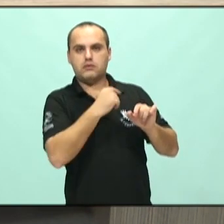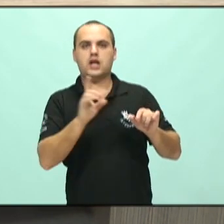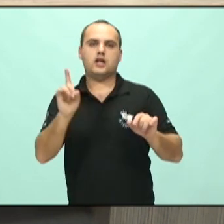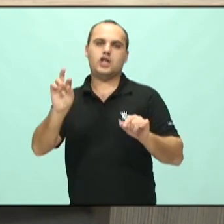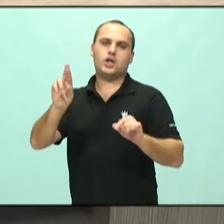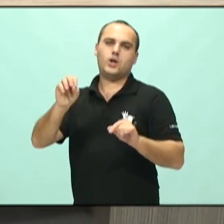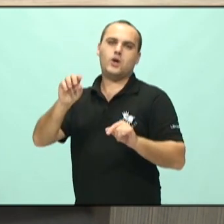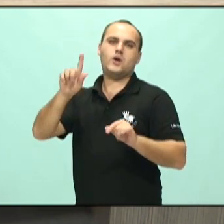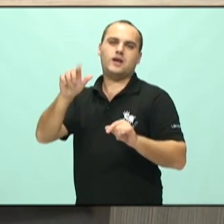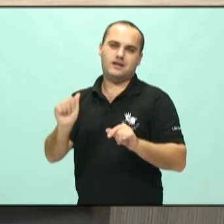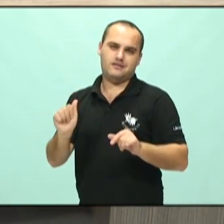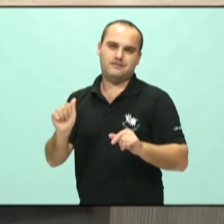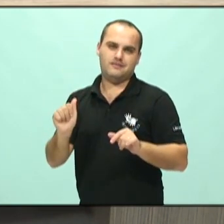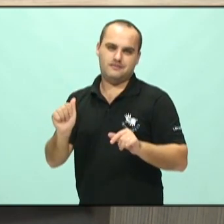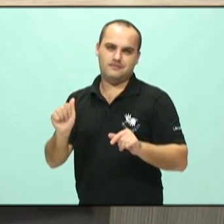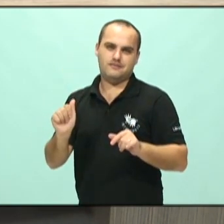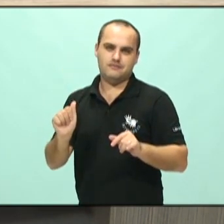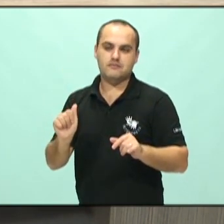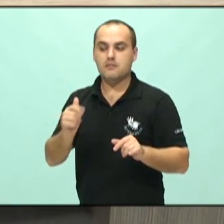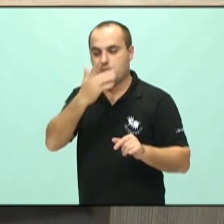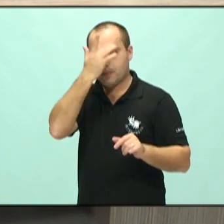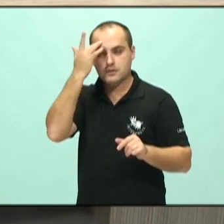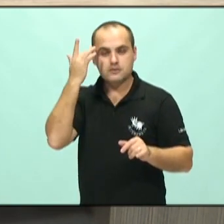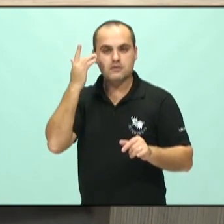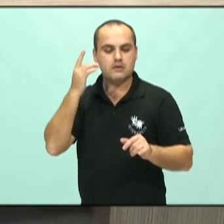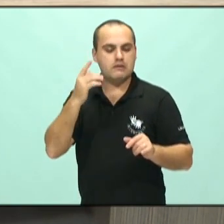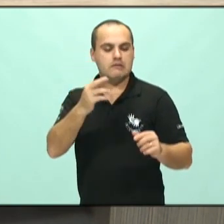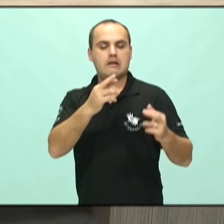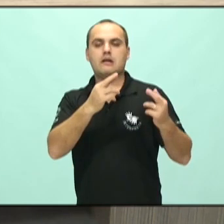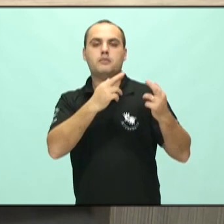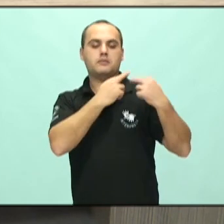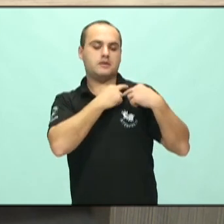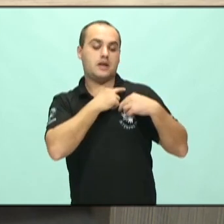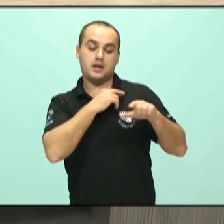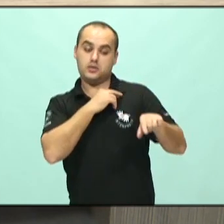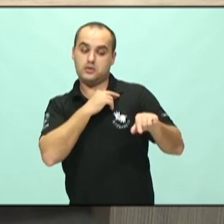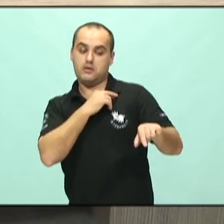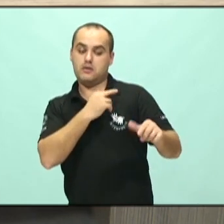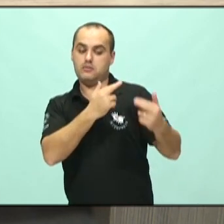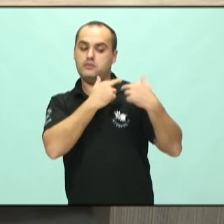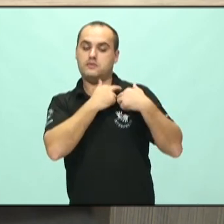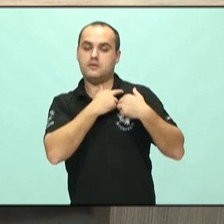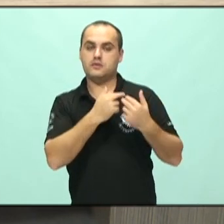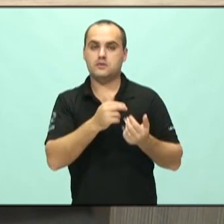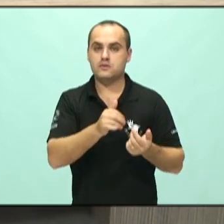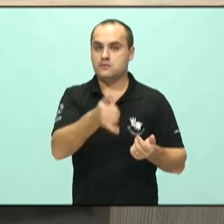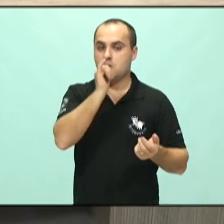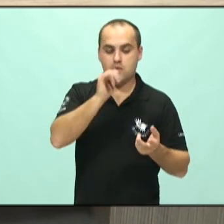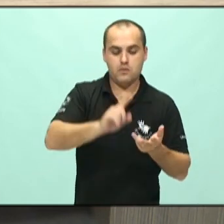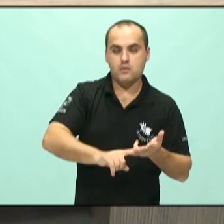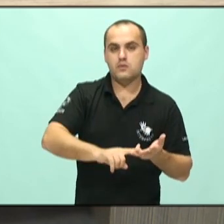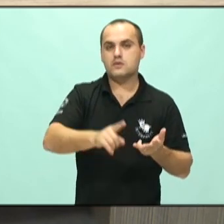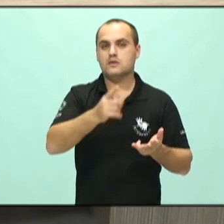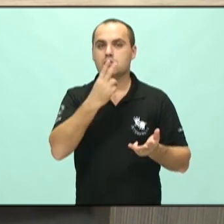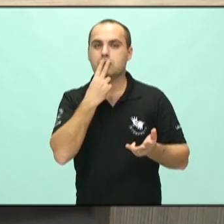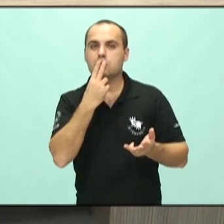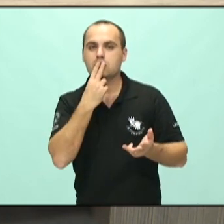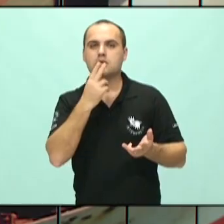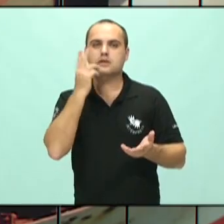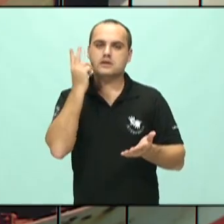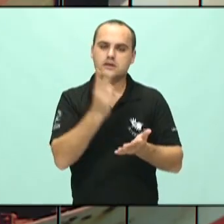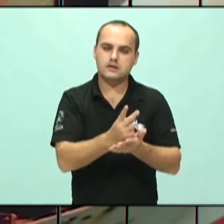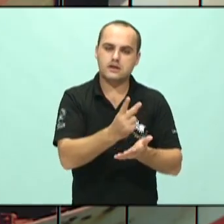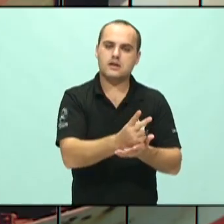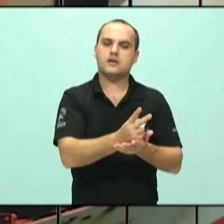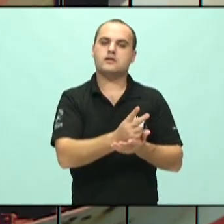por colocarem toda a responsabilidade em uma medicação, ou no álcool, ou no cigarro, elas vão tendo essa tendência a cada vez